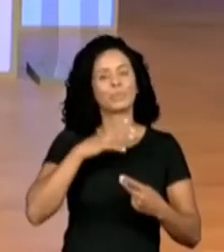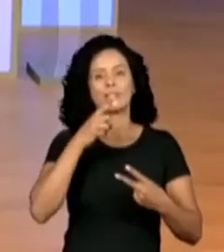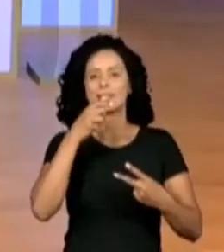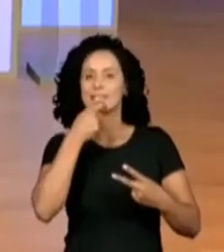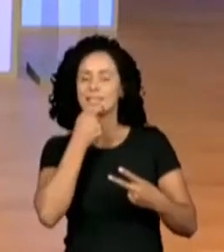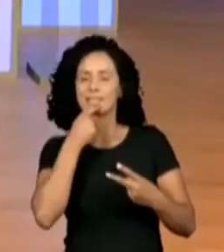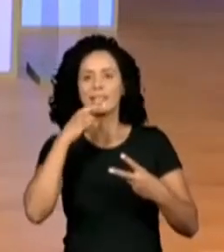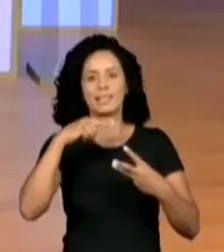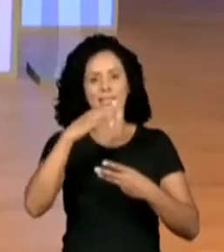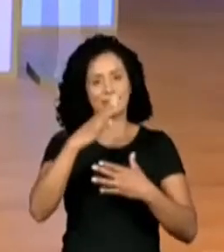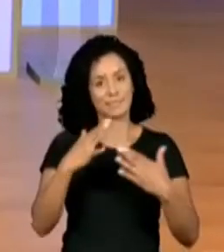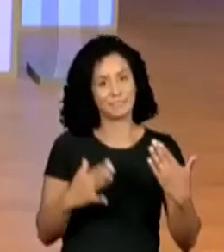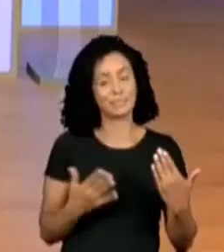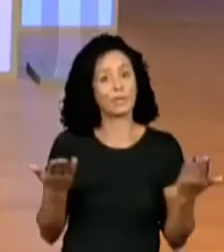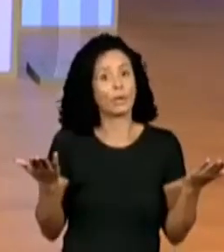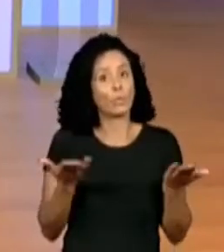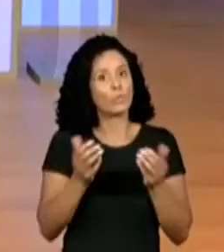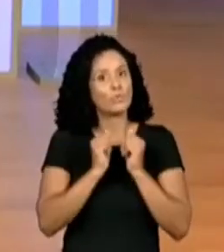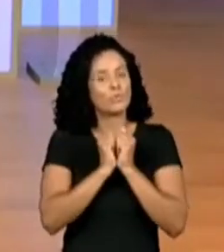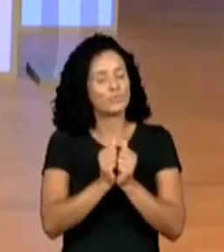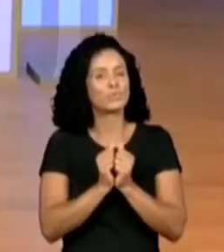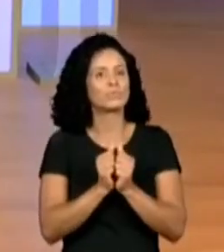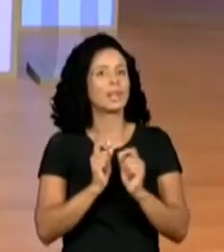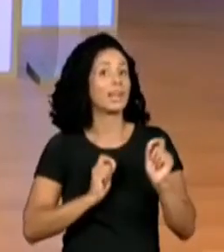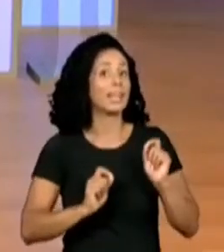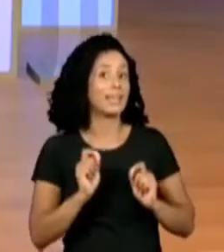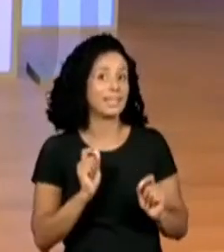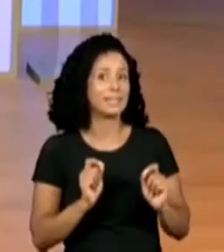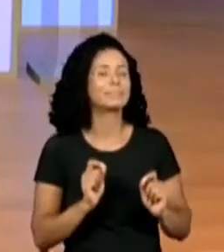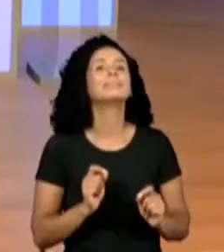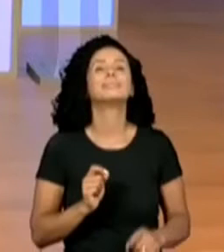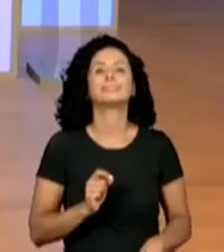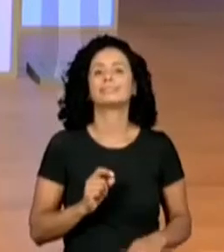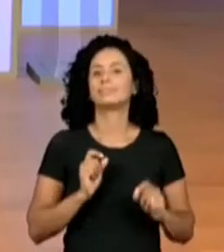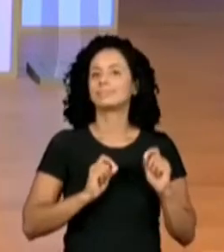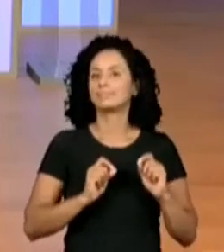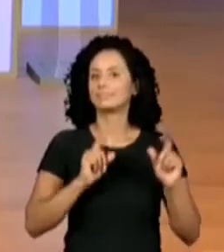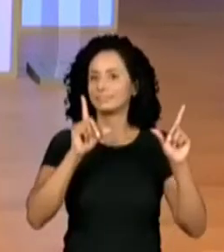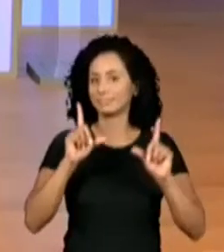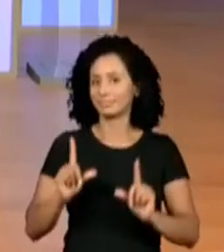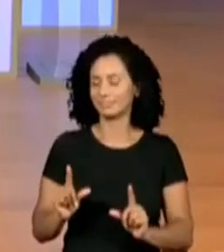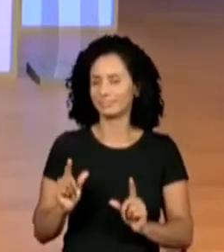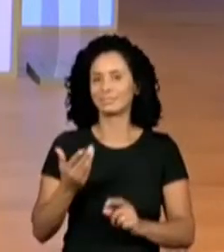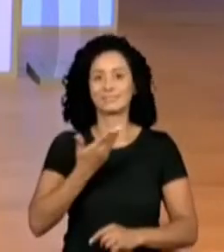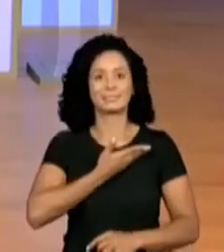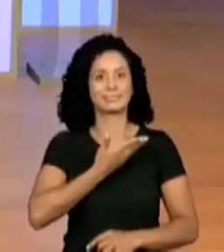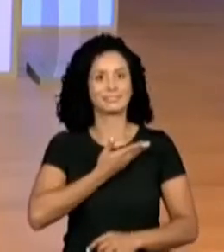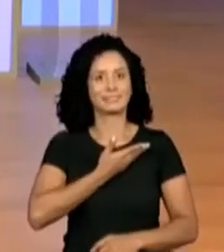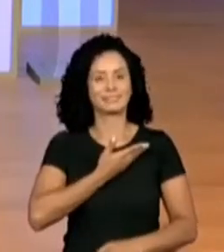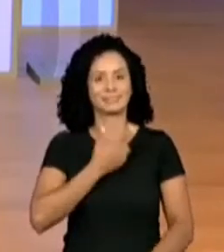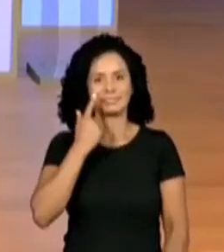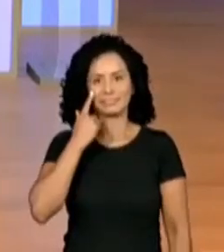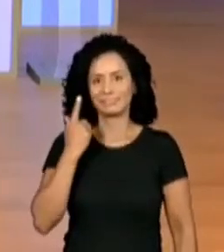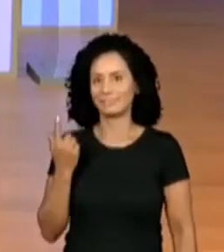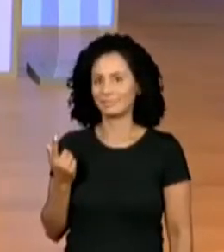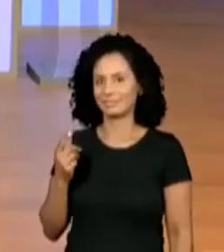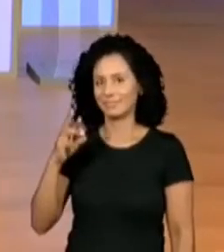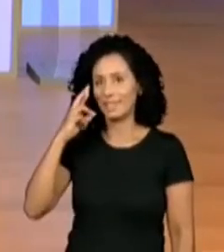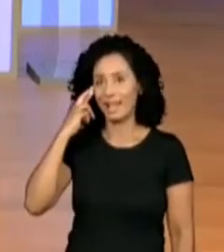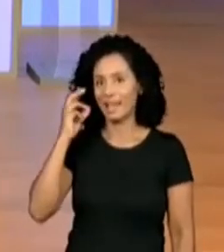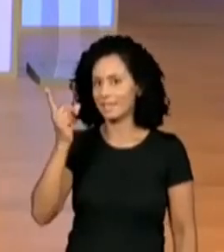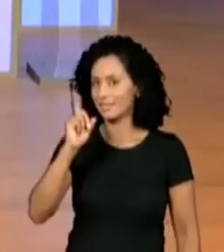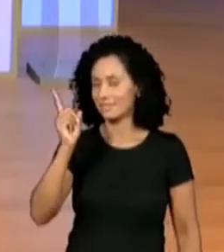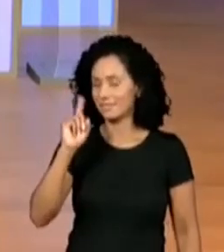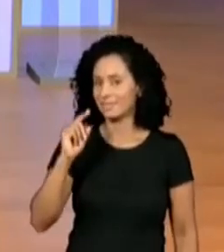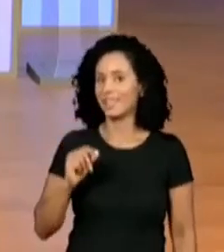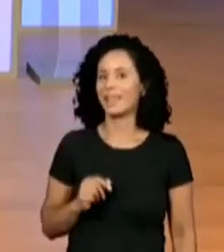também libras. Hoje estamos aqui com a nossa amiga. Não, não é a Raíssa que